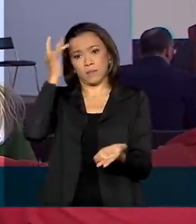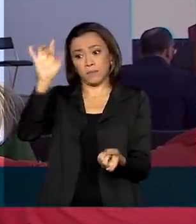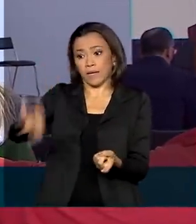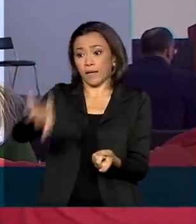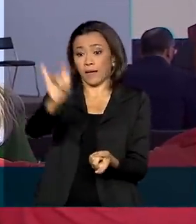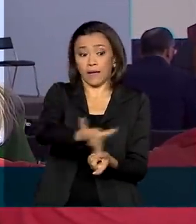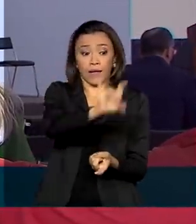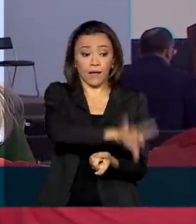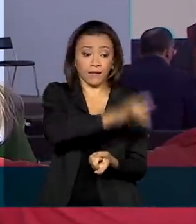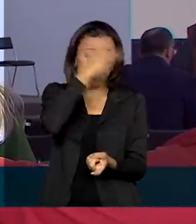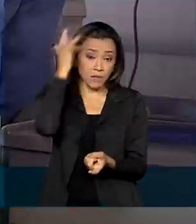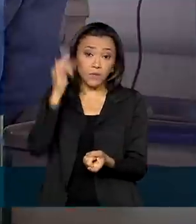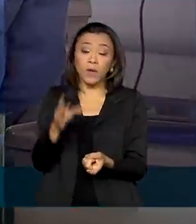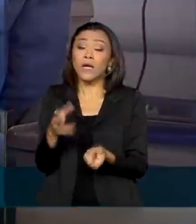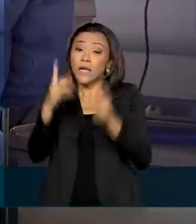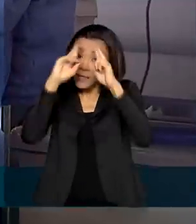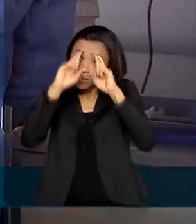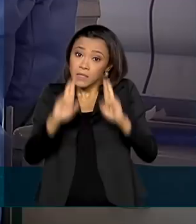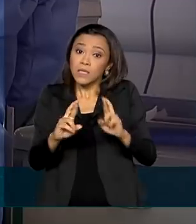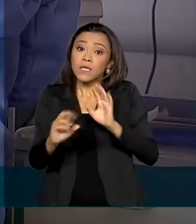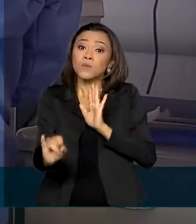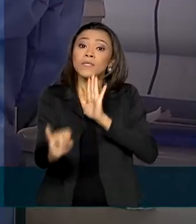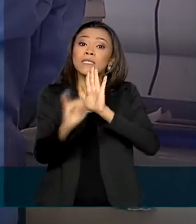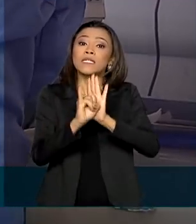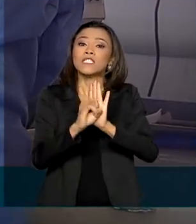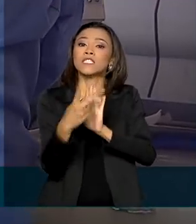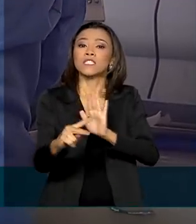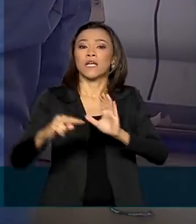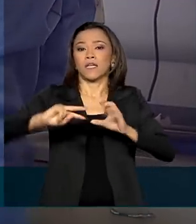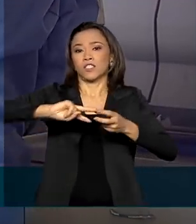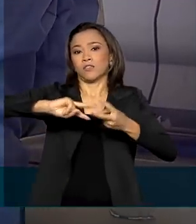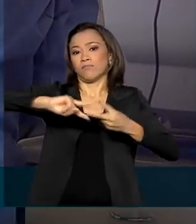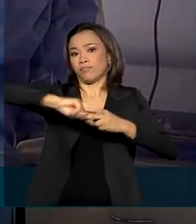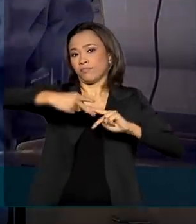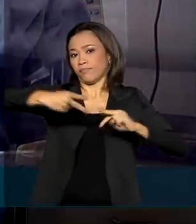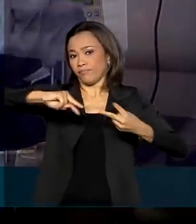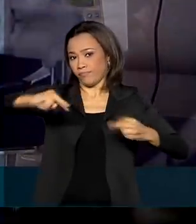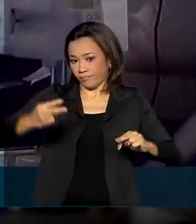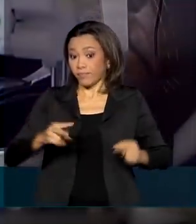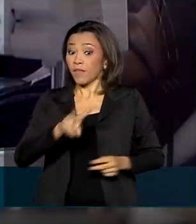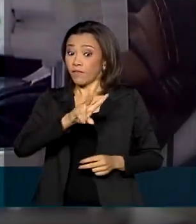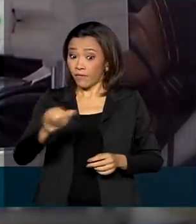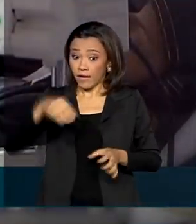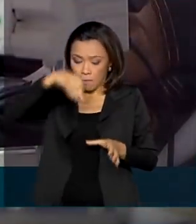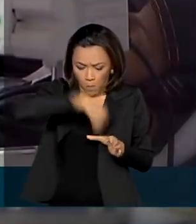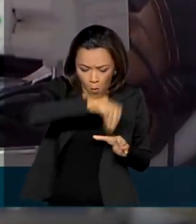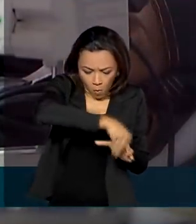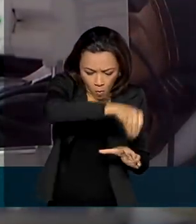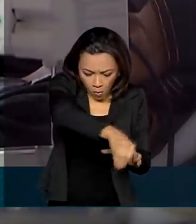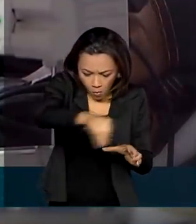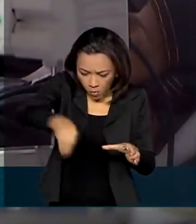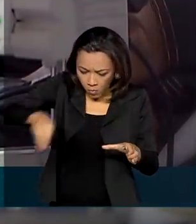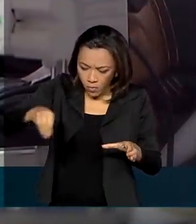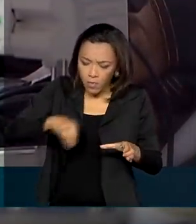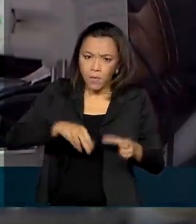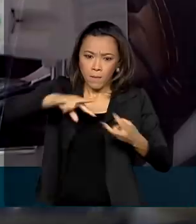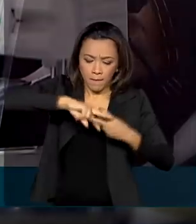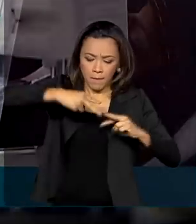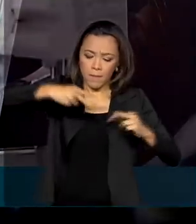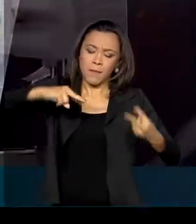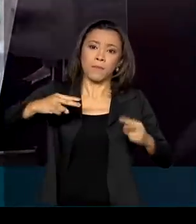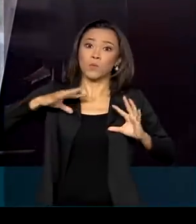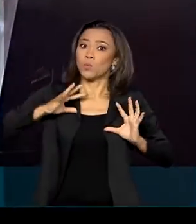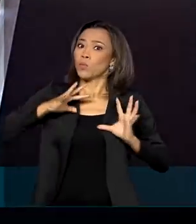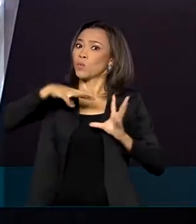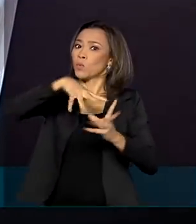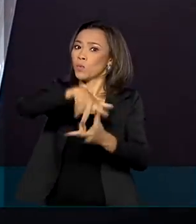um conforme a sua própria genética. O programa deve criar o maior banco de genomas do mundo. A ideia é mapear o